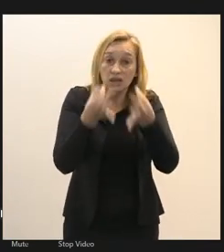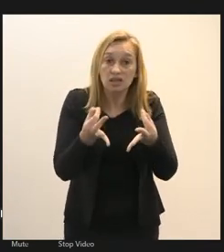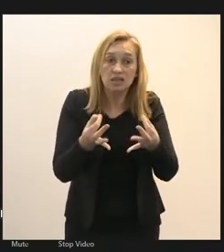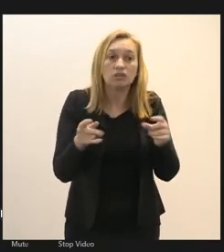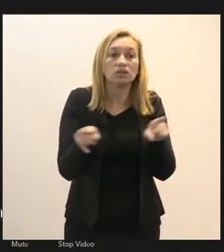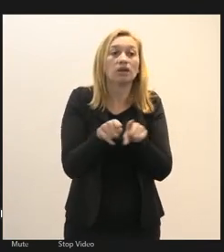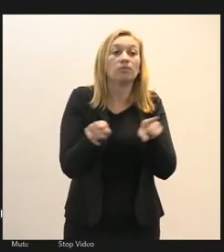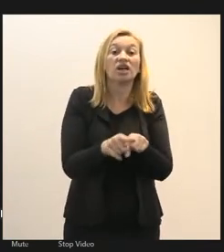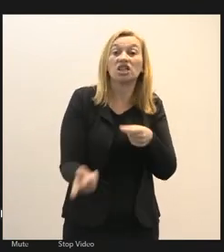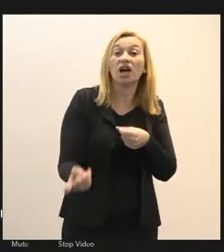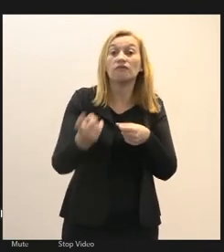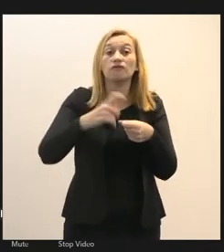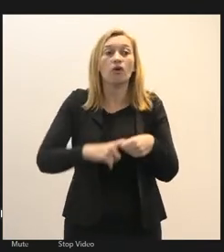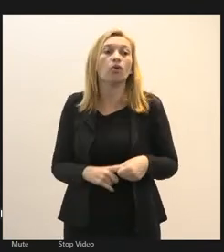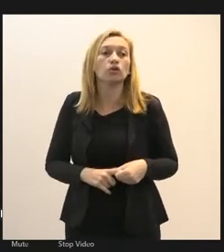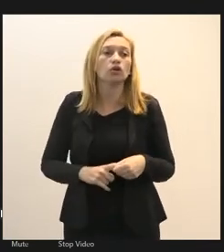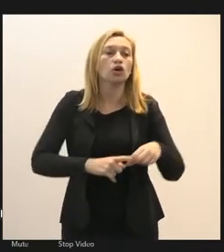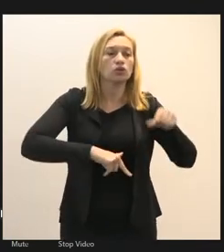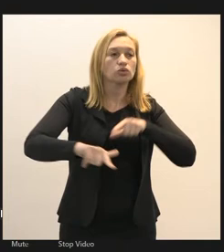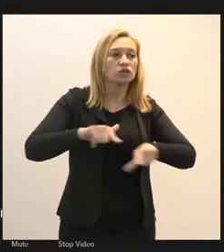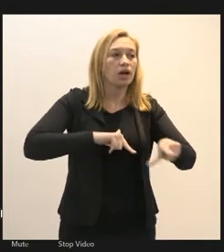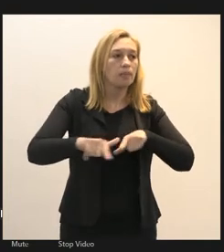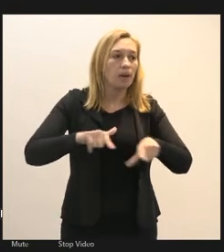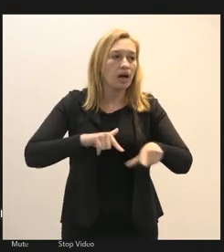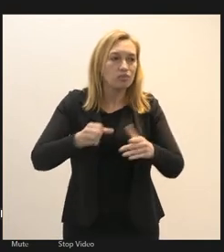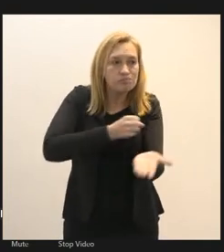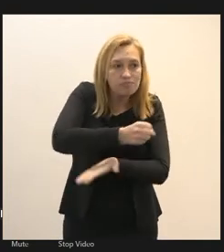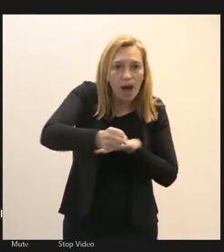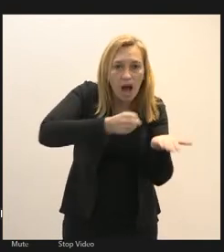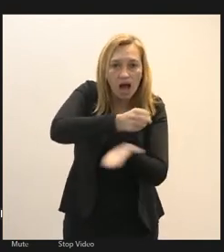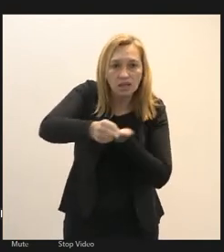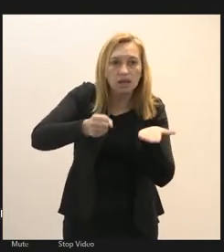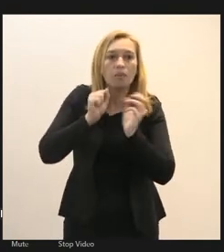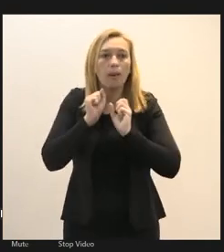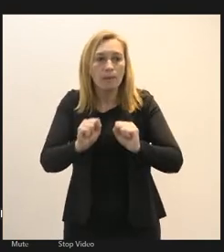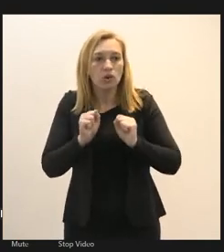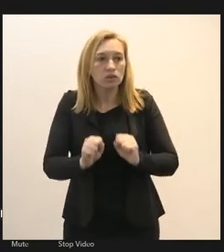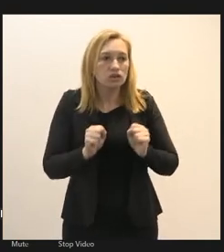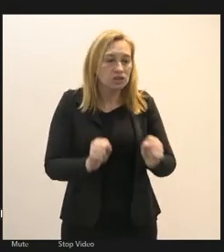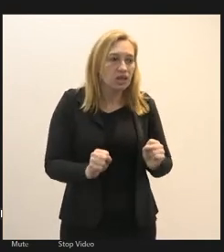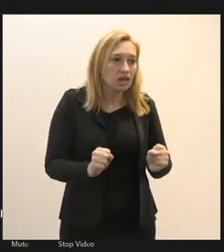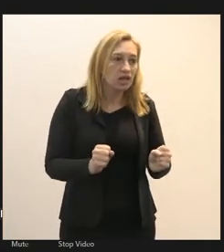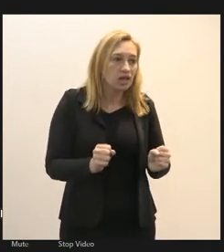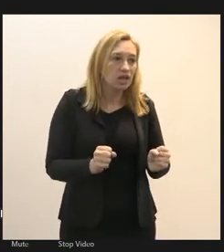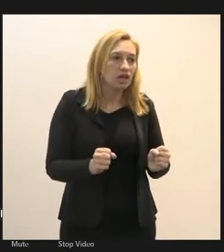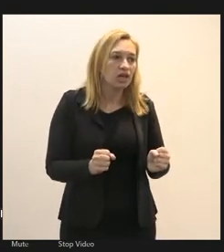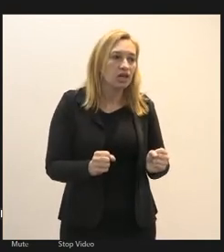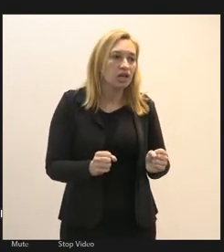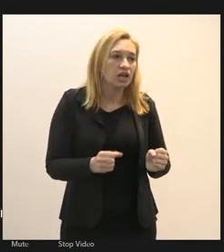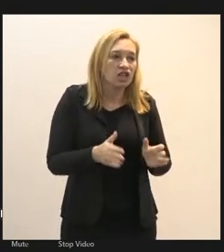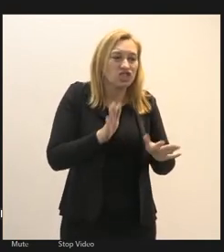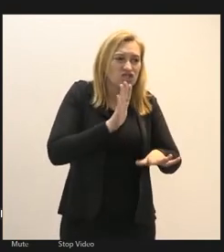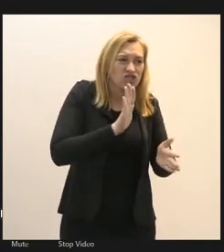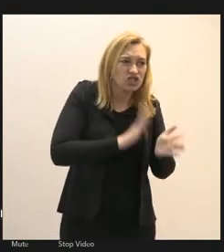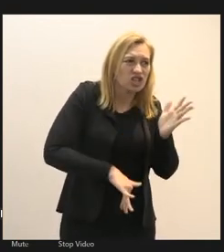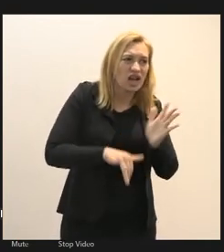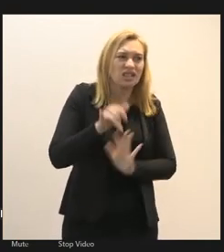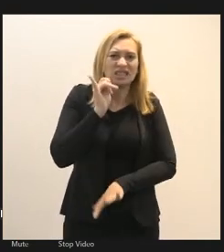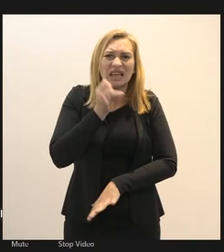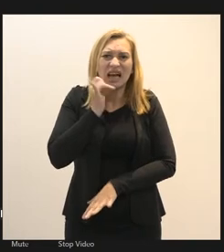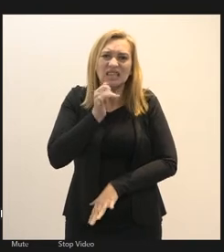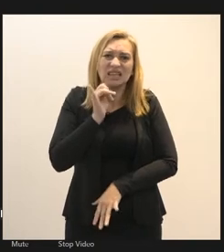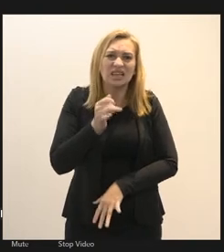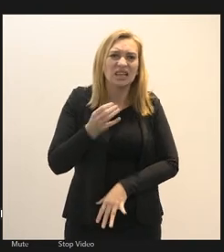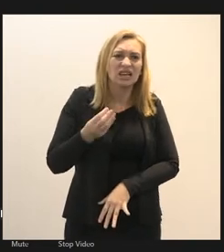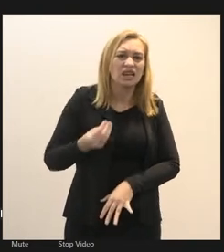da volta do trabalho de sindicato de base para a gente poder quebrar essa narrativa de que a